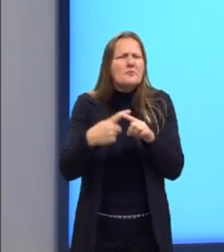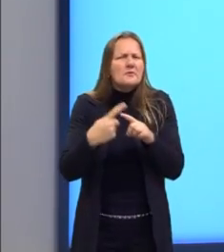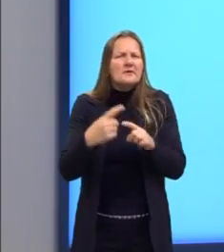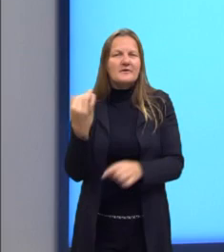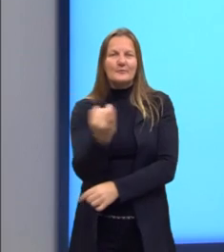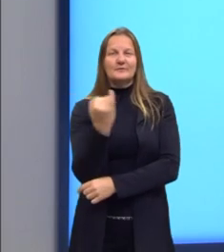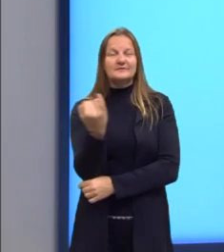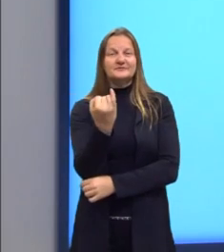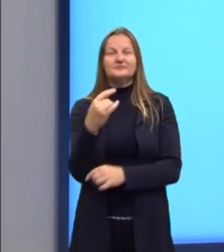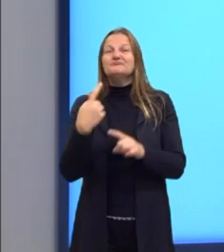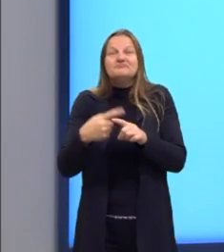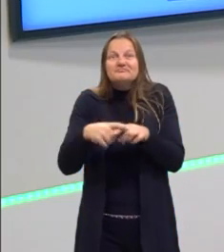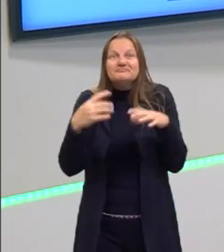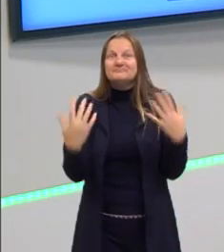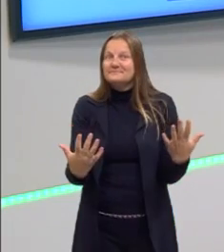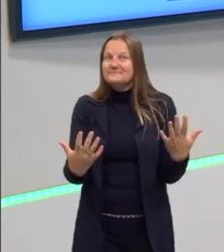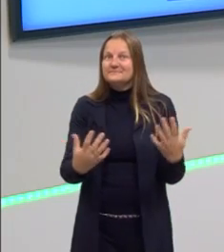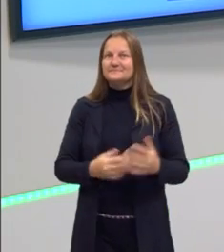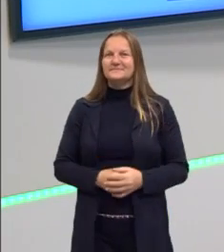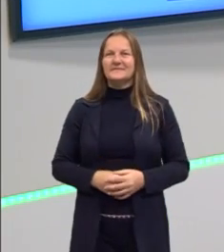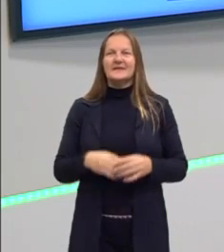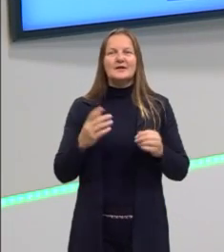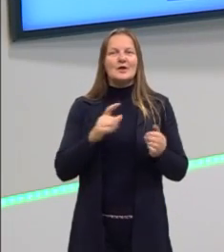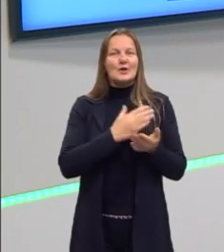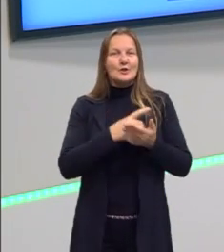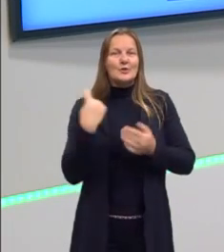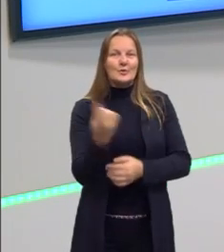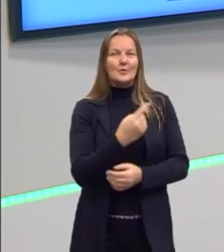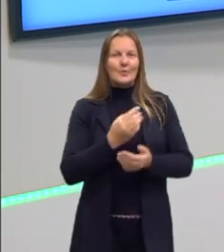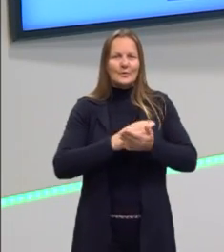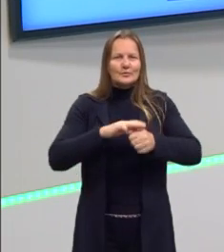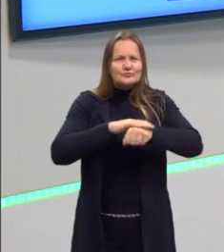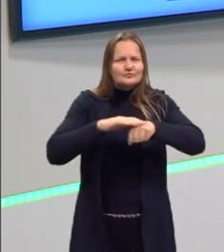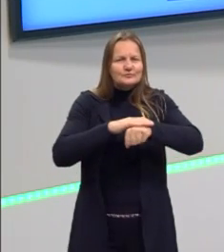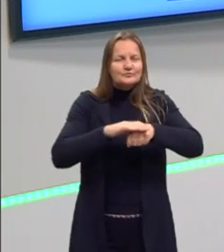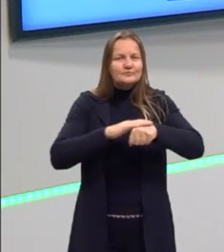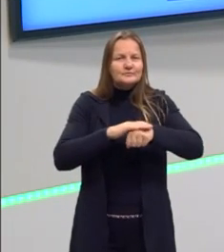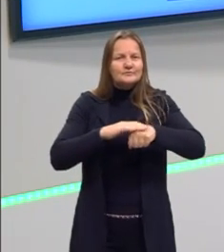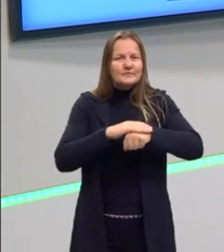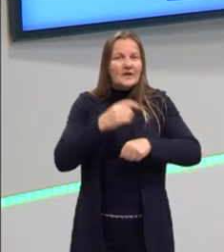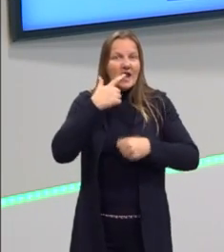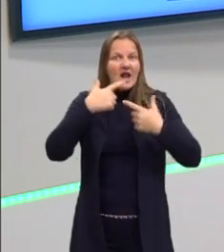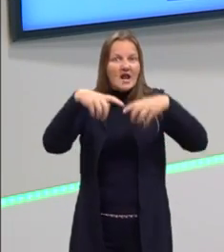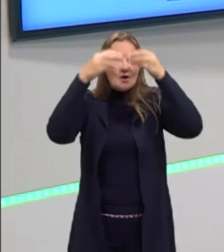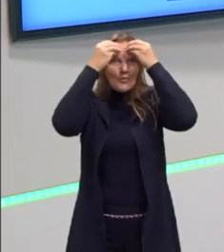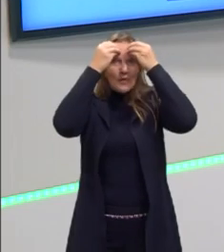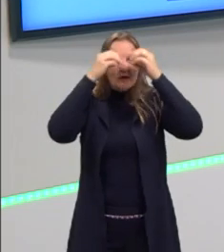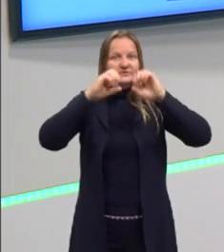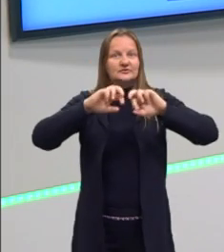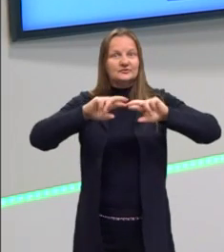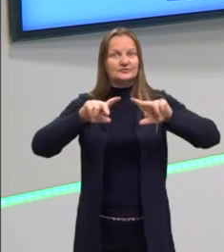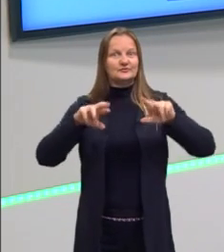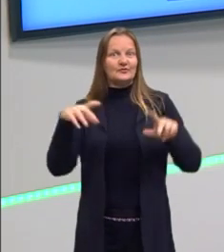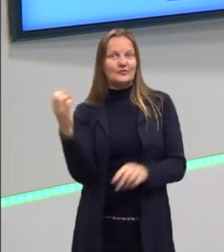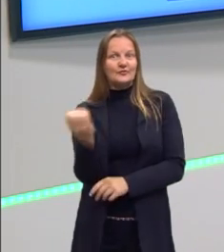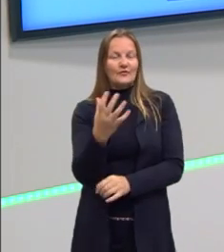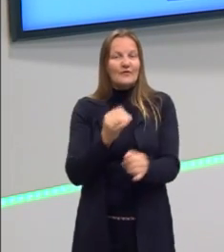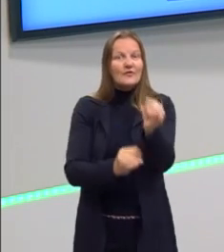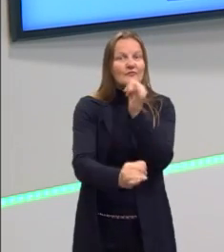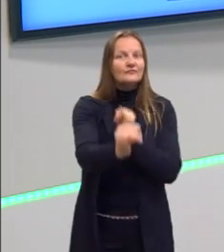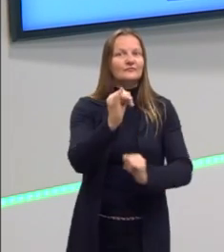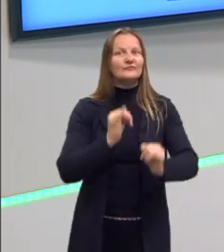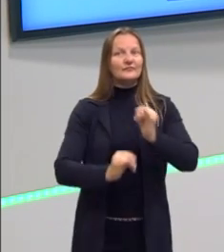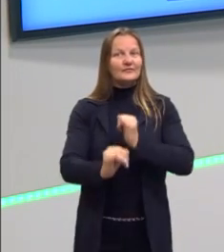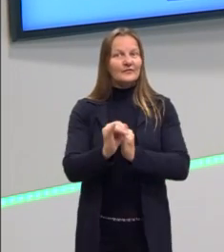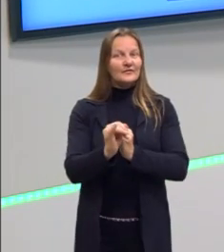gente está relembrando essas aulas? Porque quando a gente vai falar em uma linguagem nova, uma linguagem da internet, esse tal